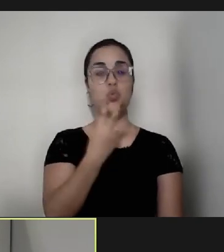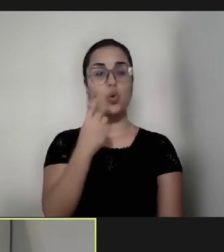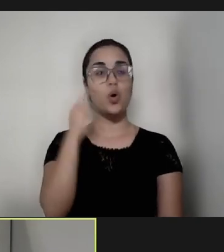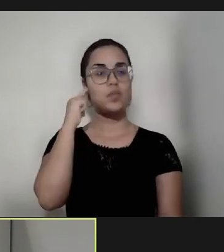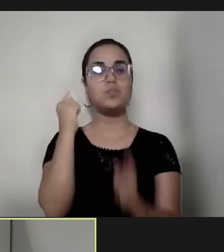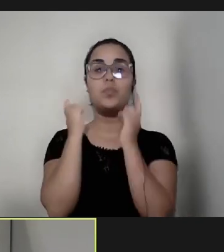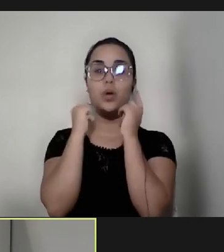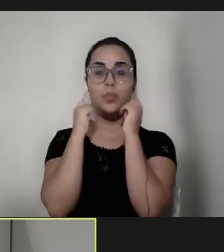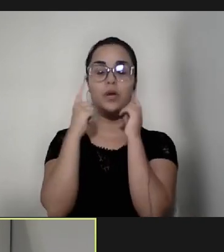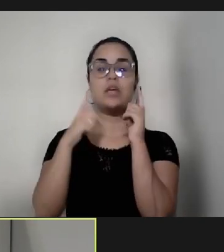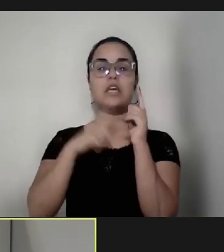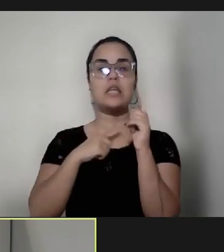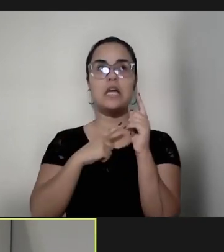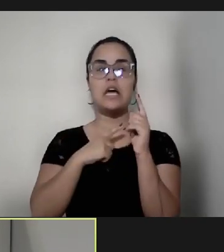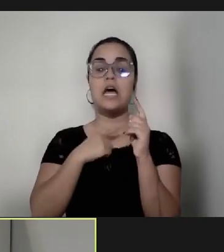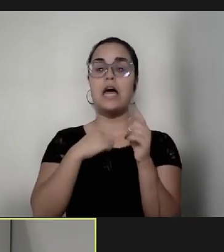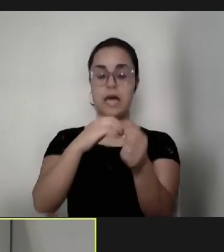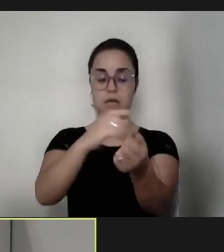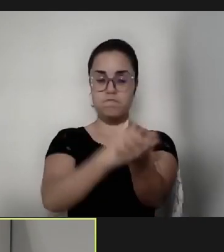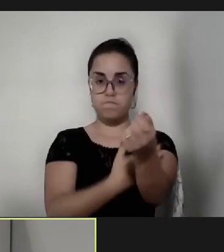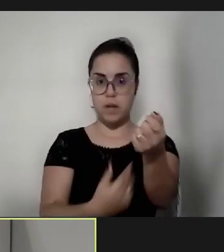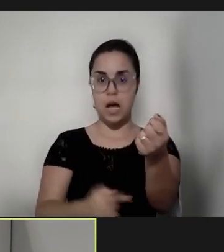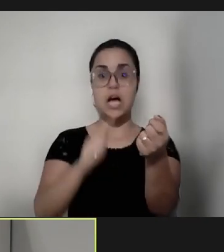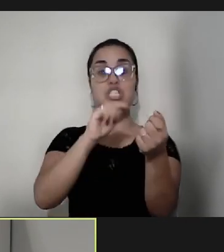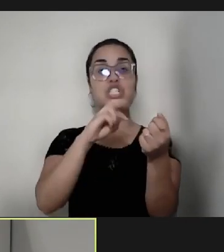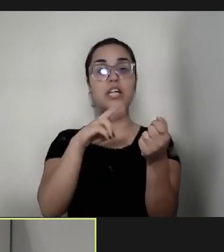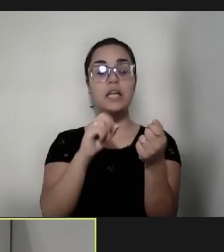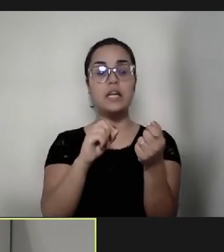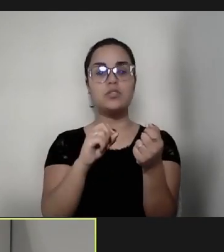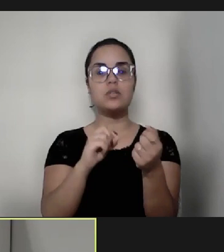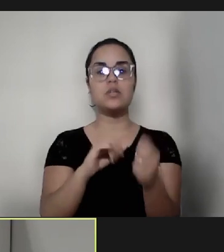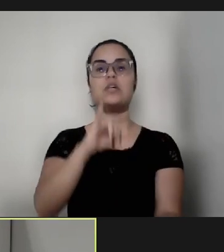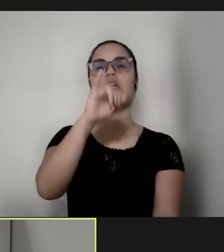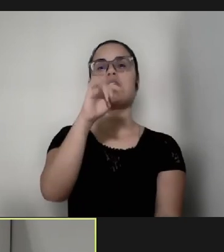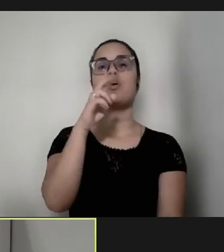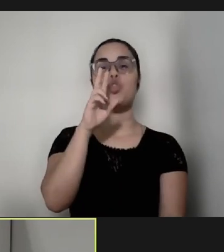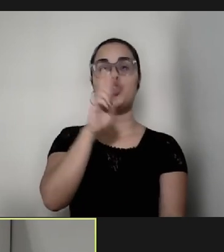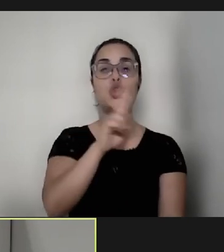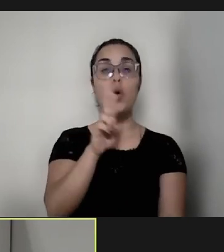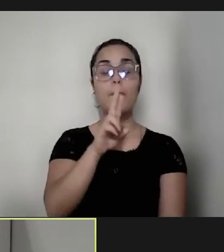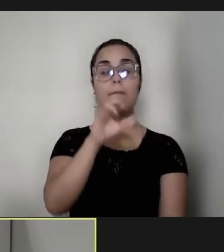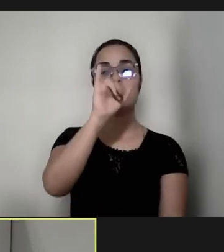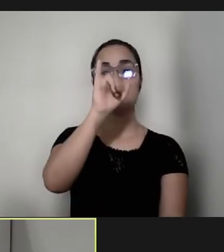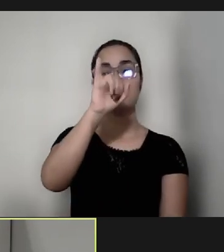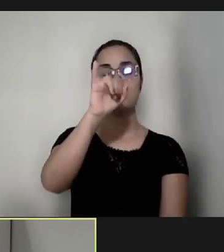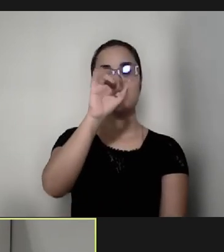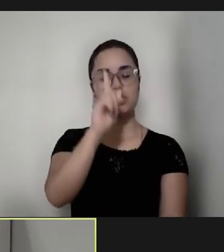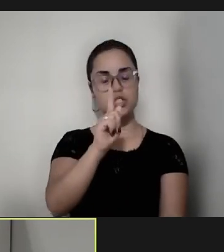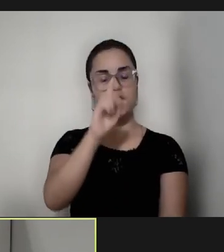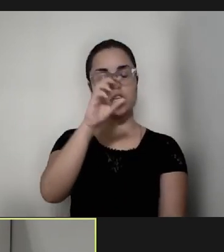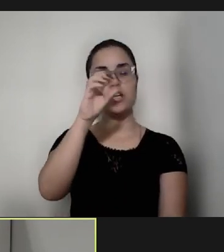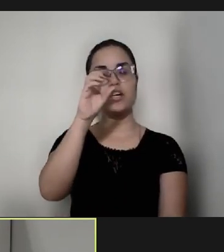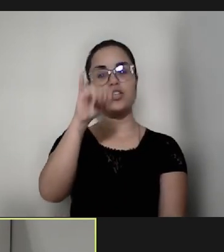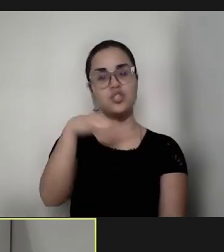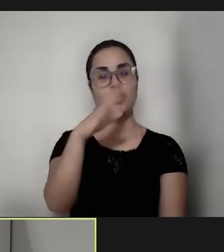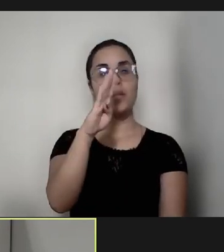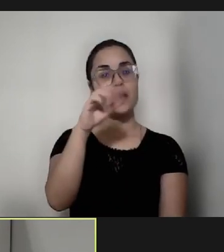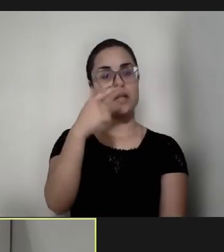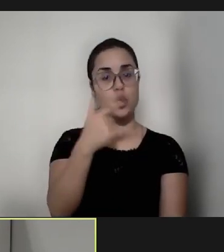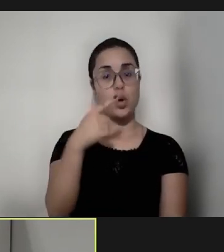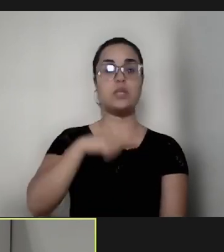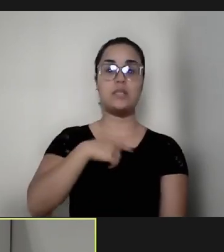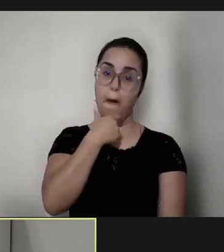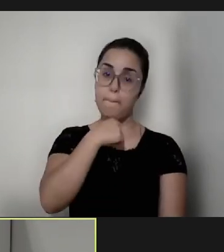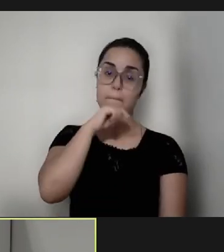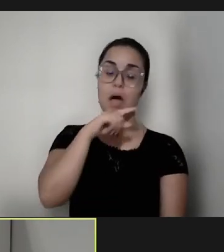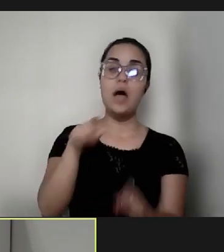recessivo GJB2, que eu e o seu pai possuímos, né? Entre um